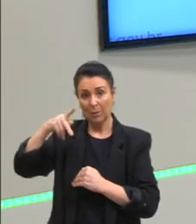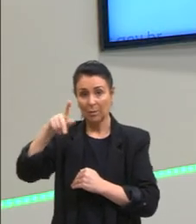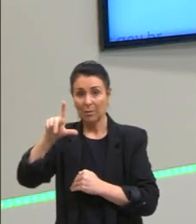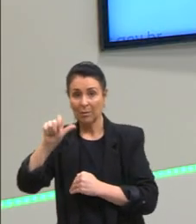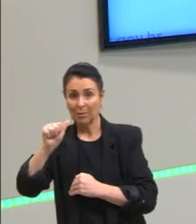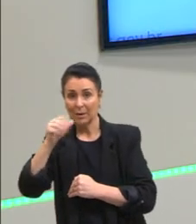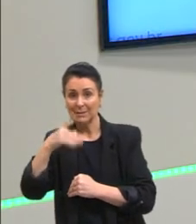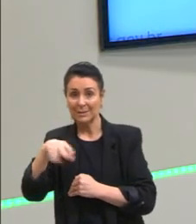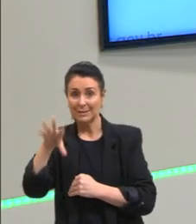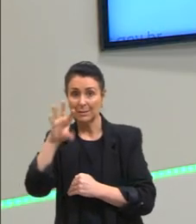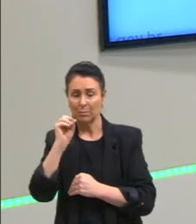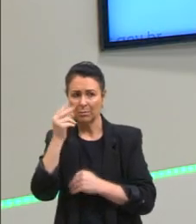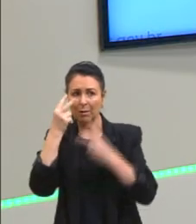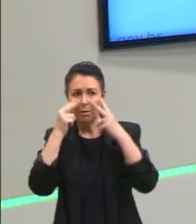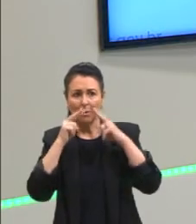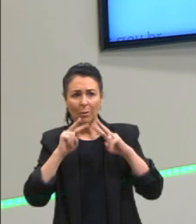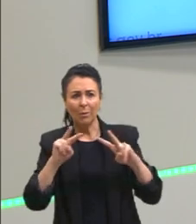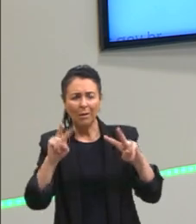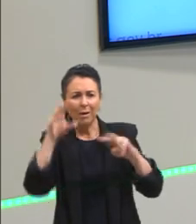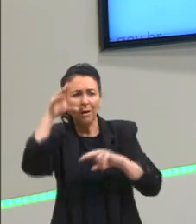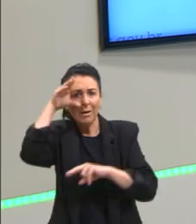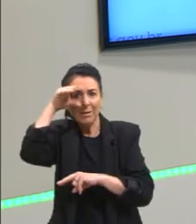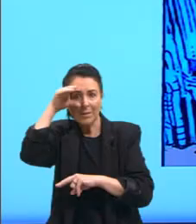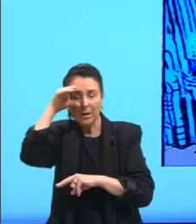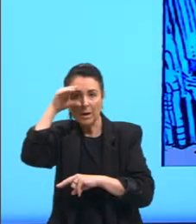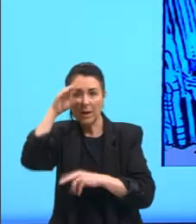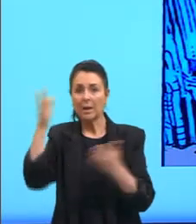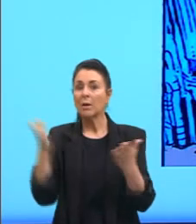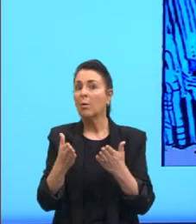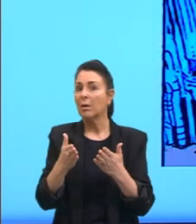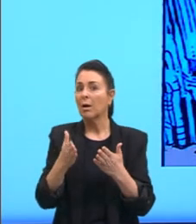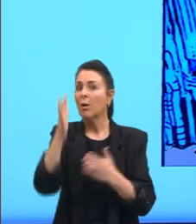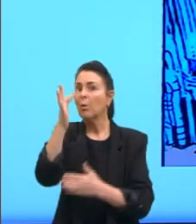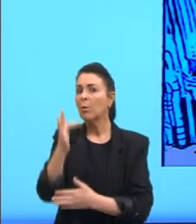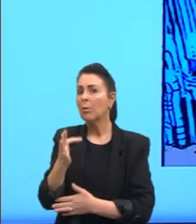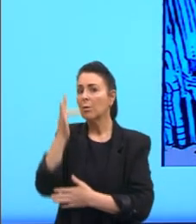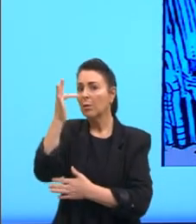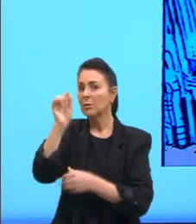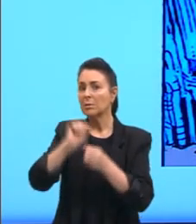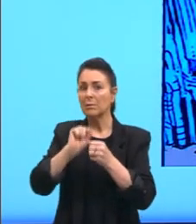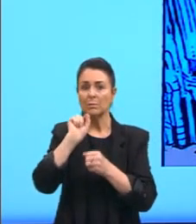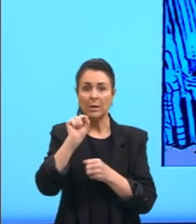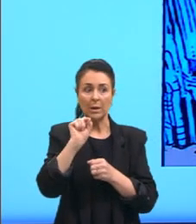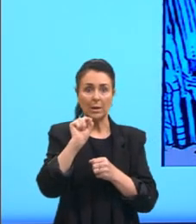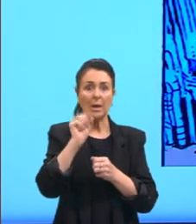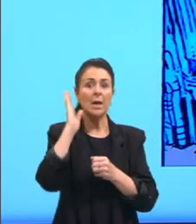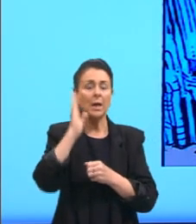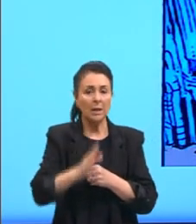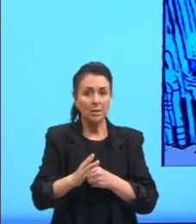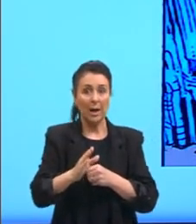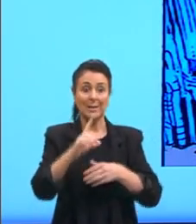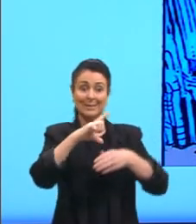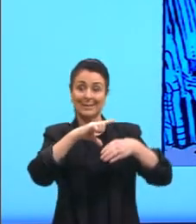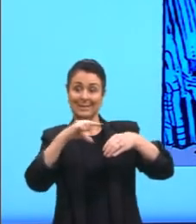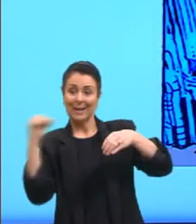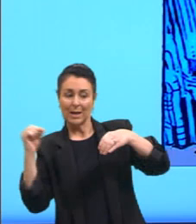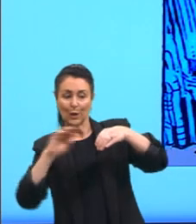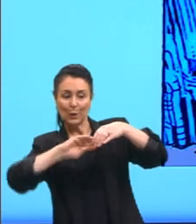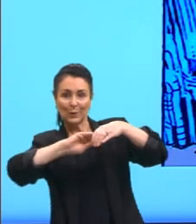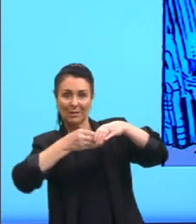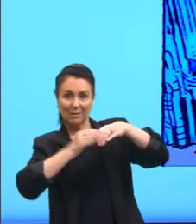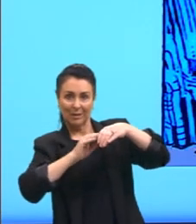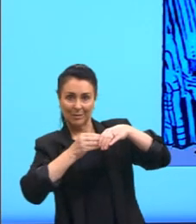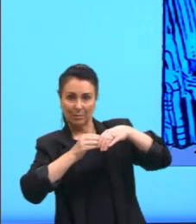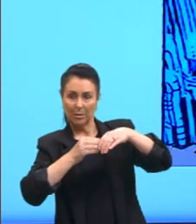a função do filósofo, que ele saiu da caverna, ele deve retornar à caverna, e tentar